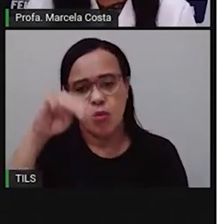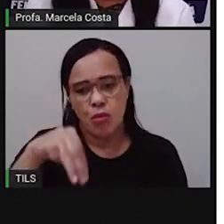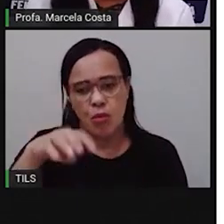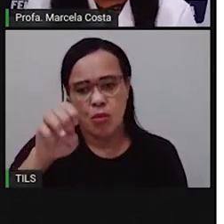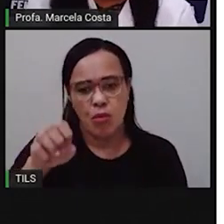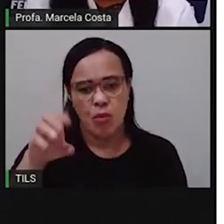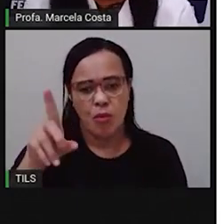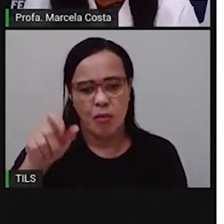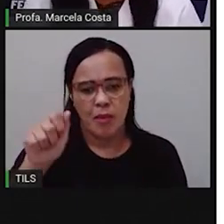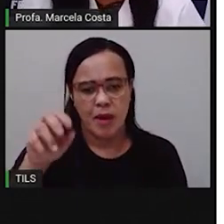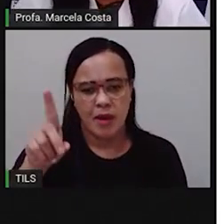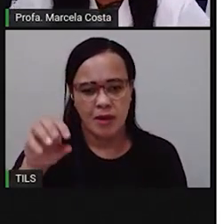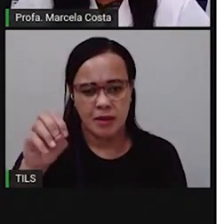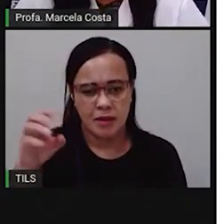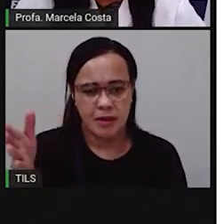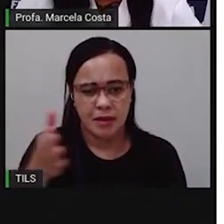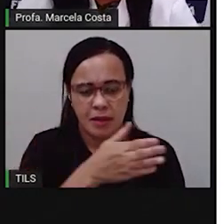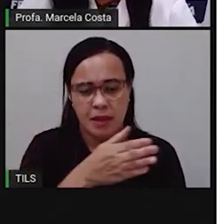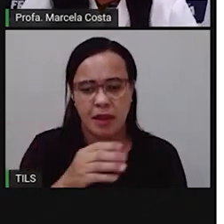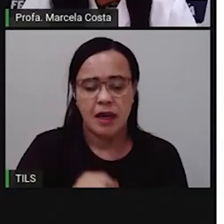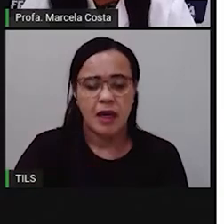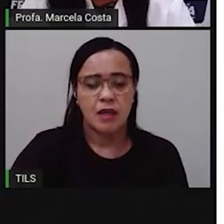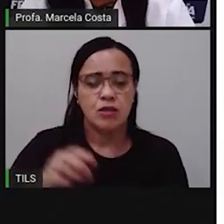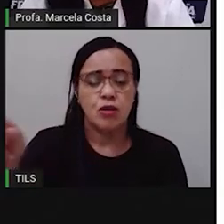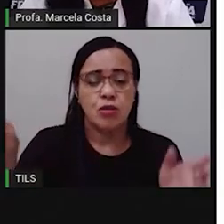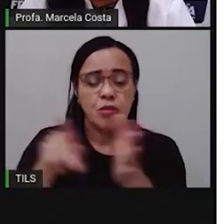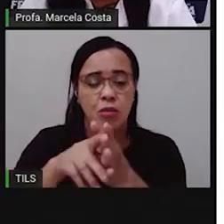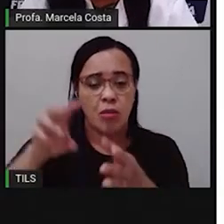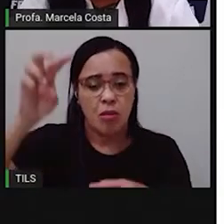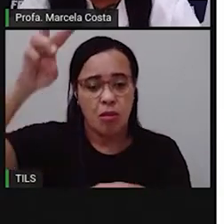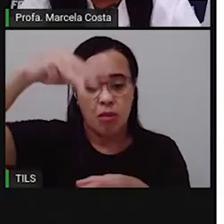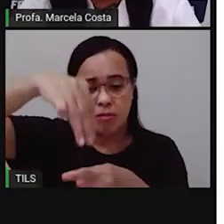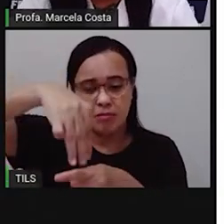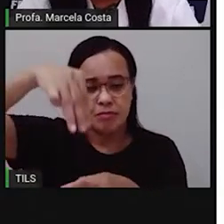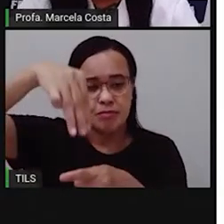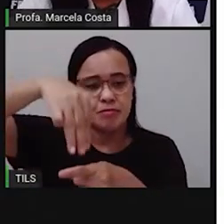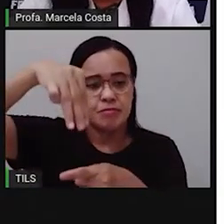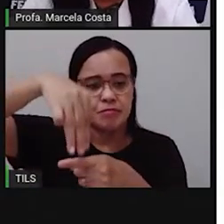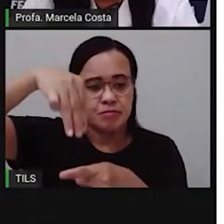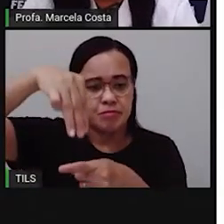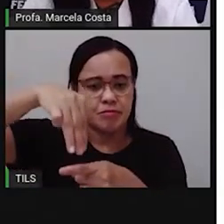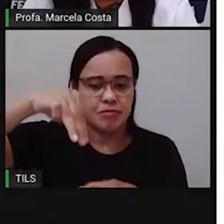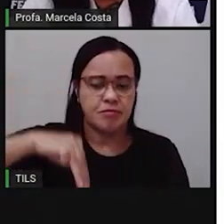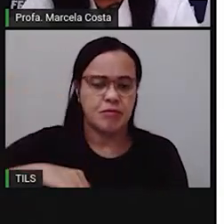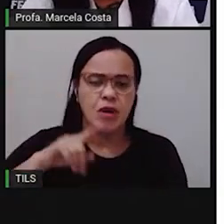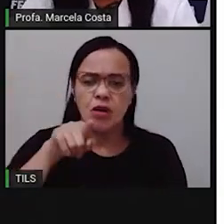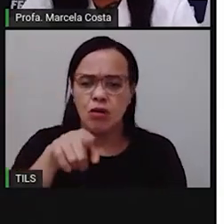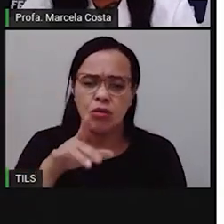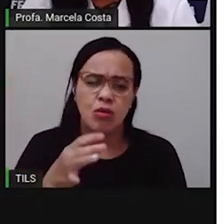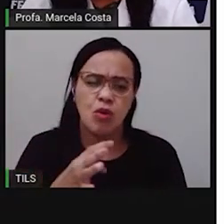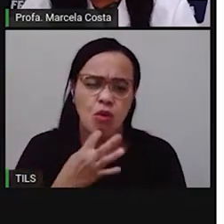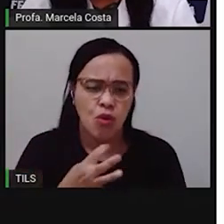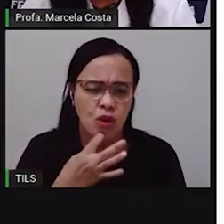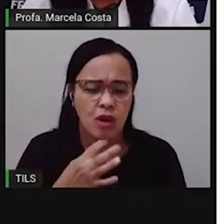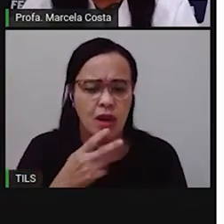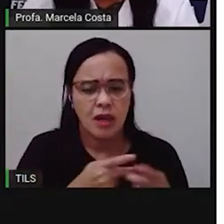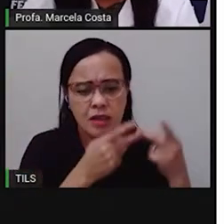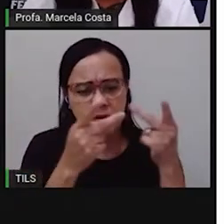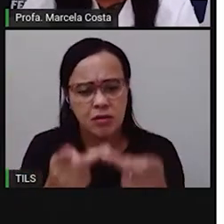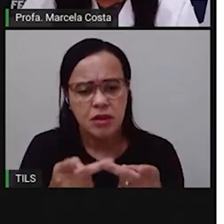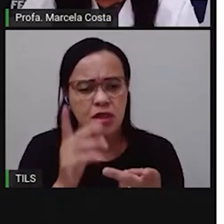Vocês conhecem alguns desses lugares que eu citei? Já visitou?